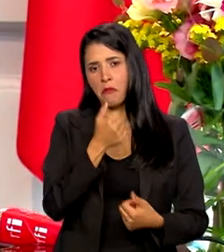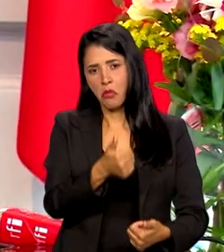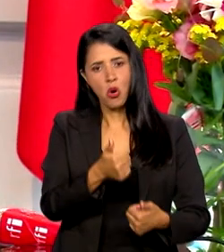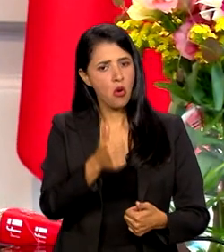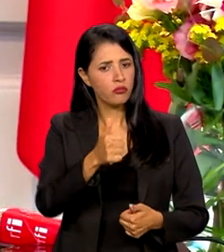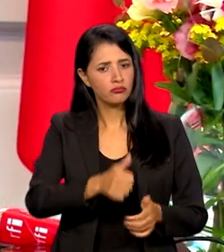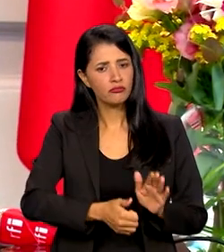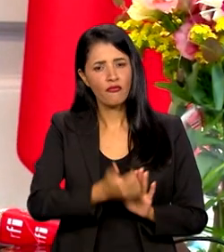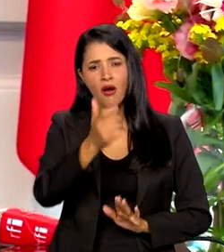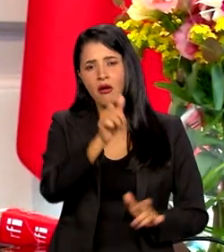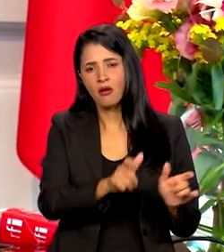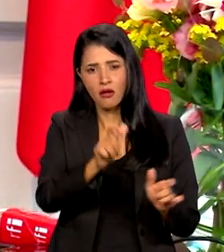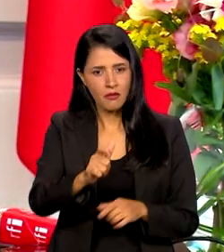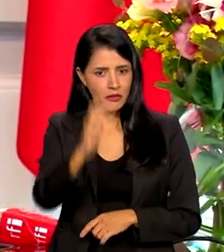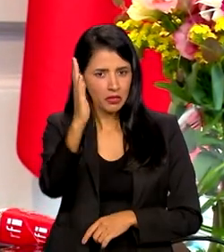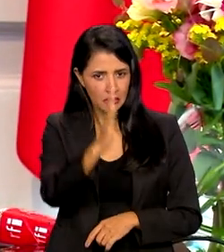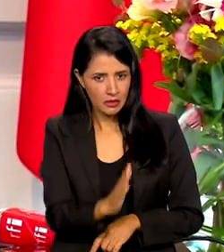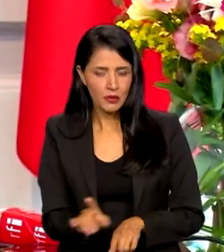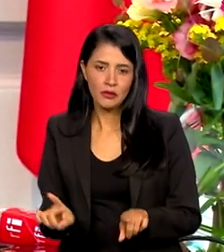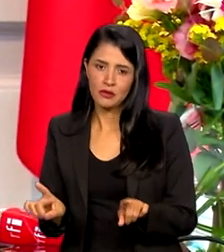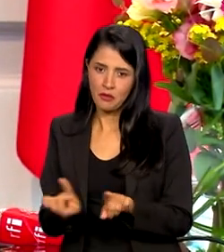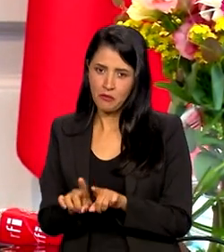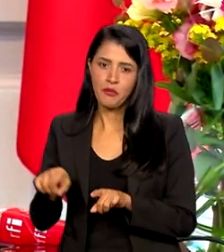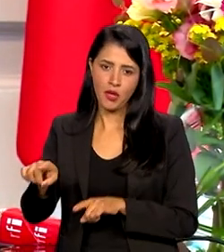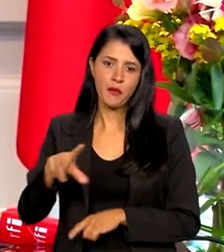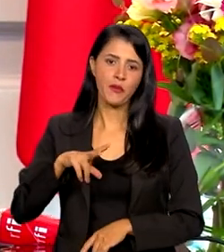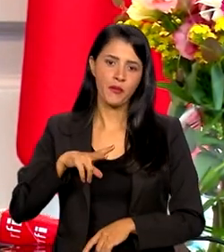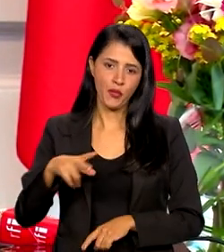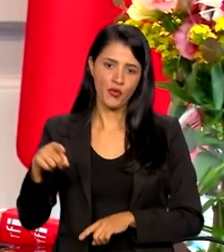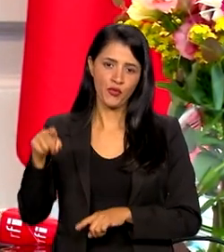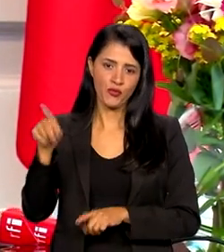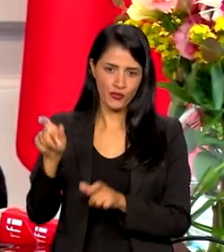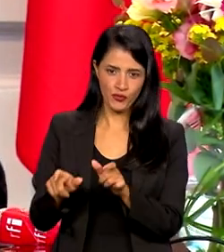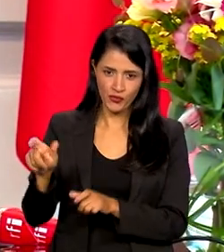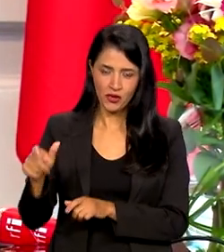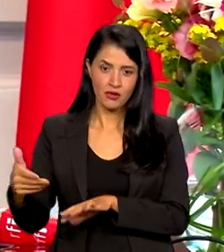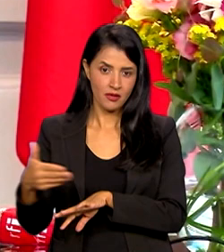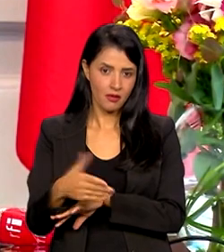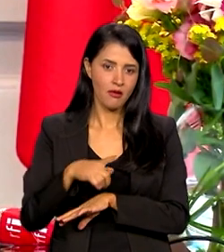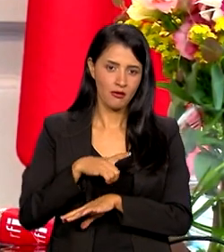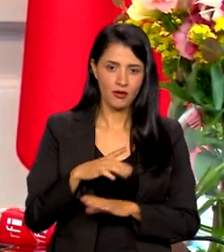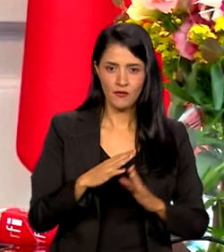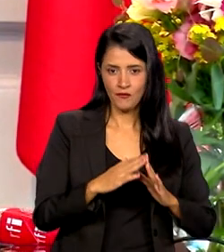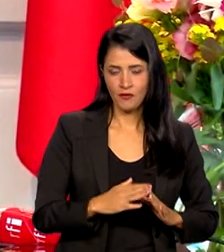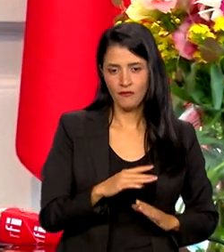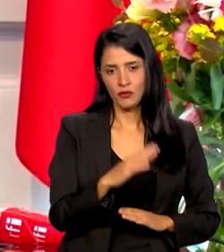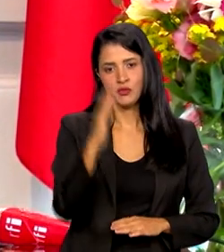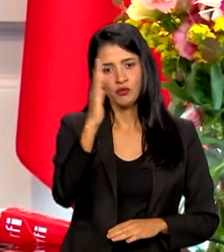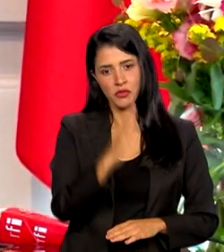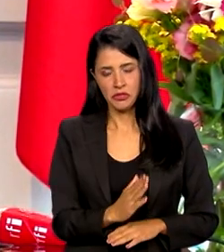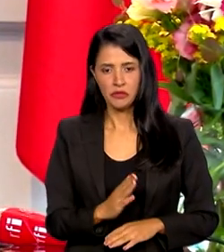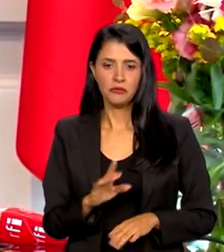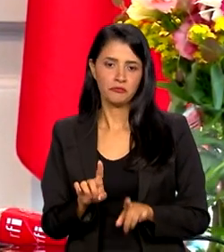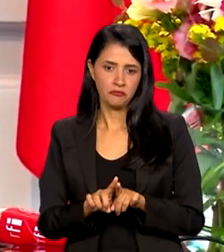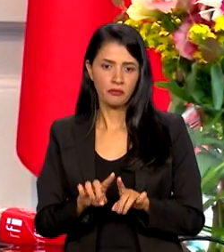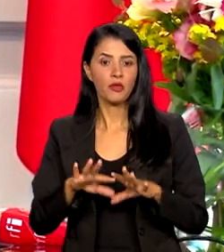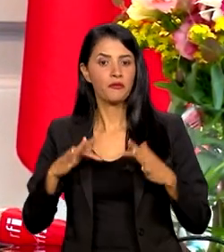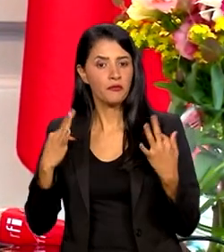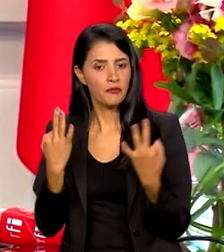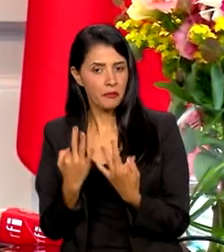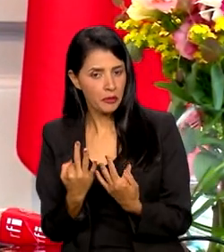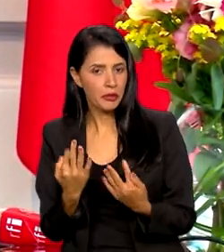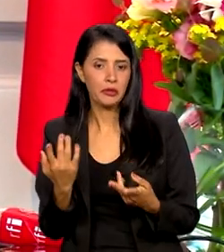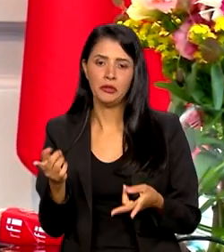portugueses no Brasil. E não só pessoas que, famílias que vêm para